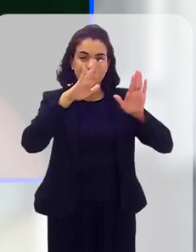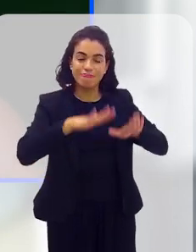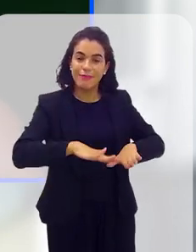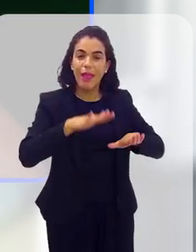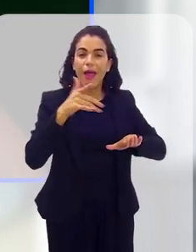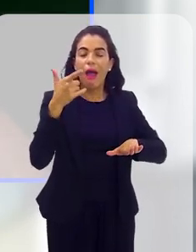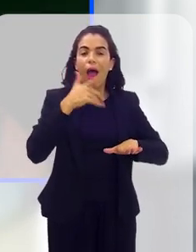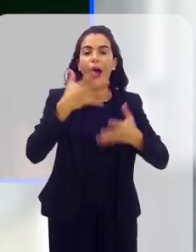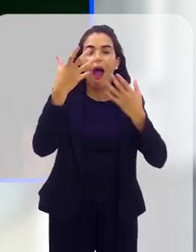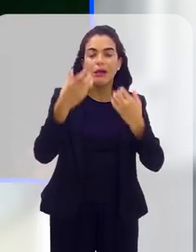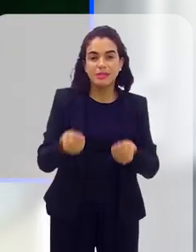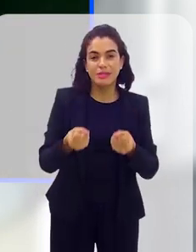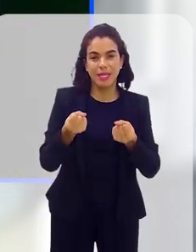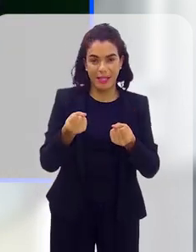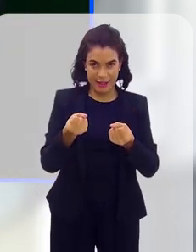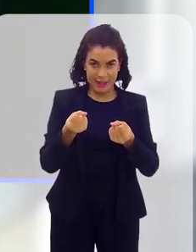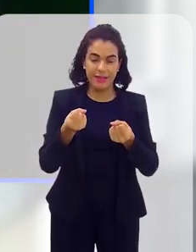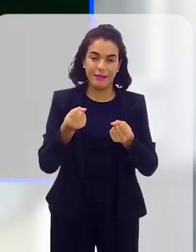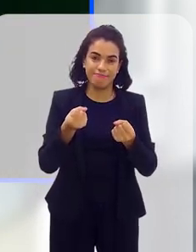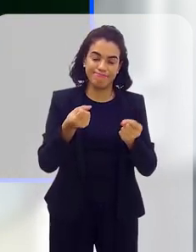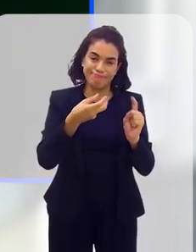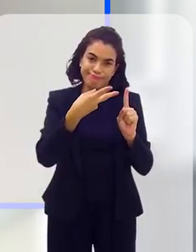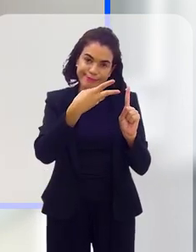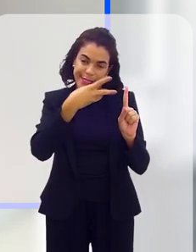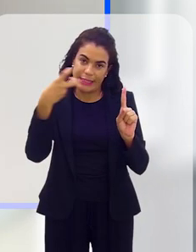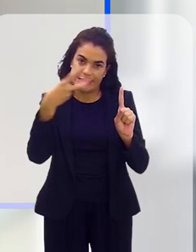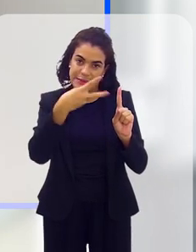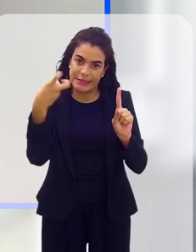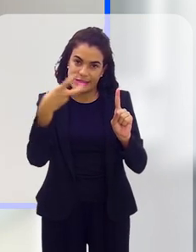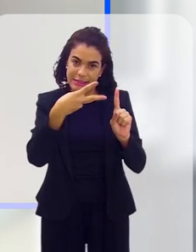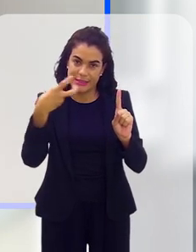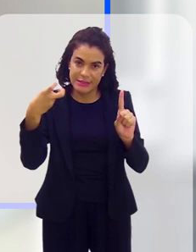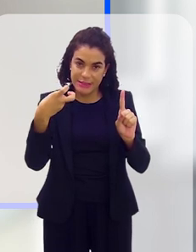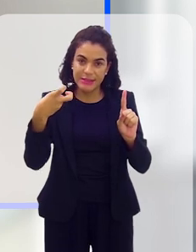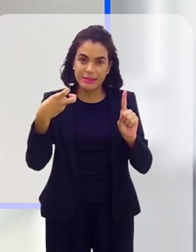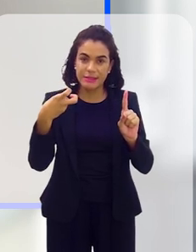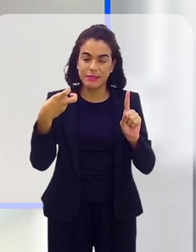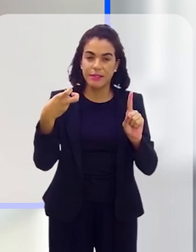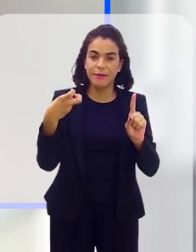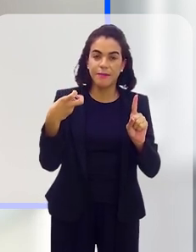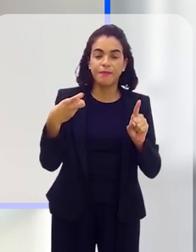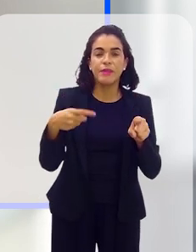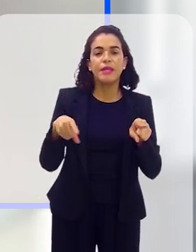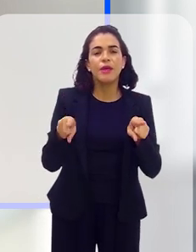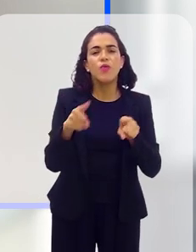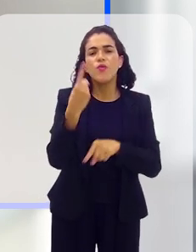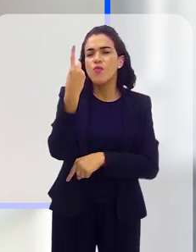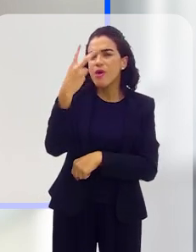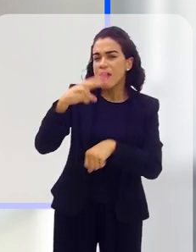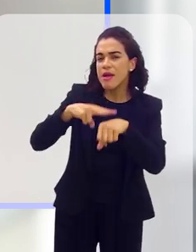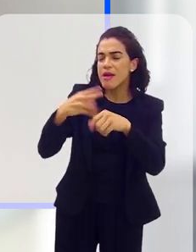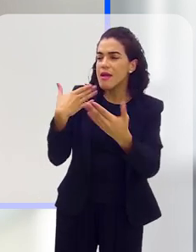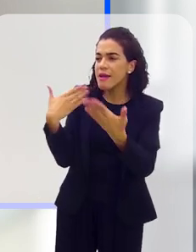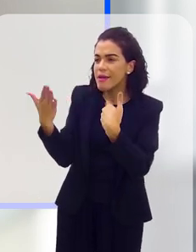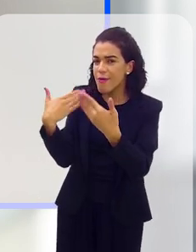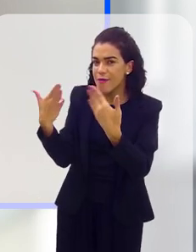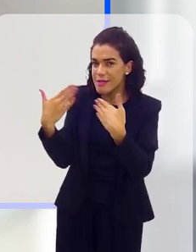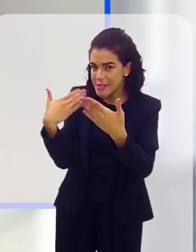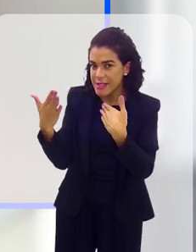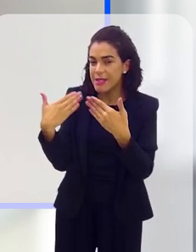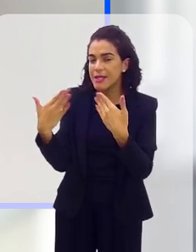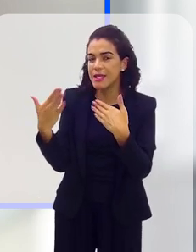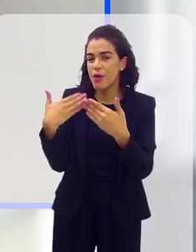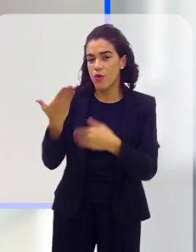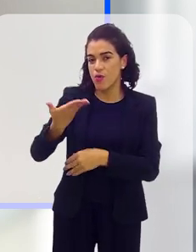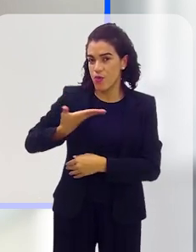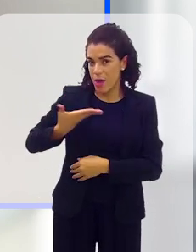e se estabelecer, acabam caindo nessa rede de exploração, né, e uma vez, em conversa